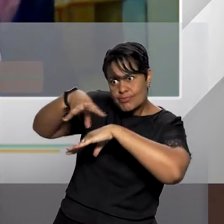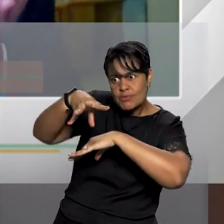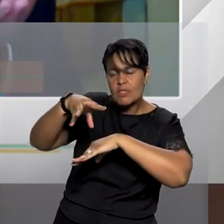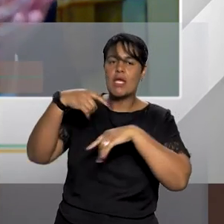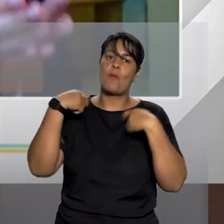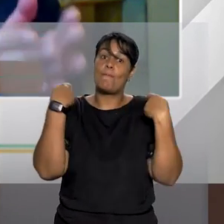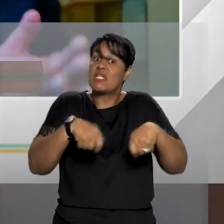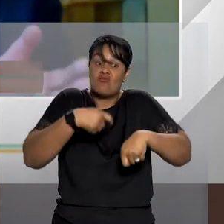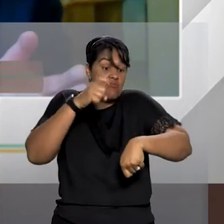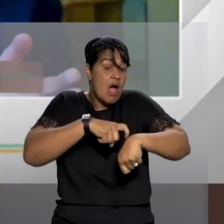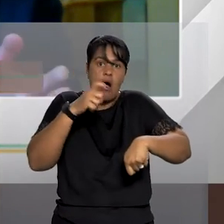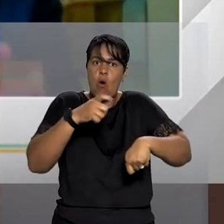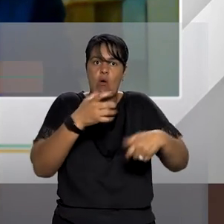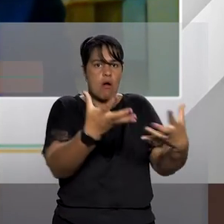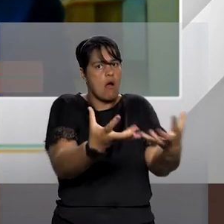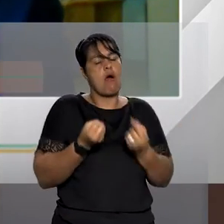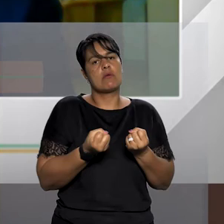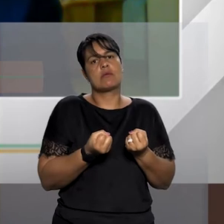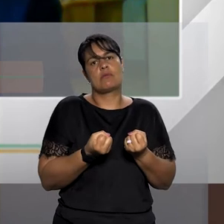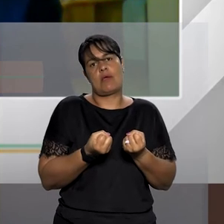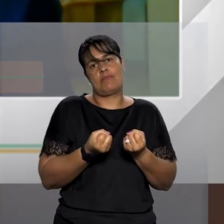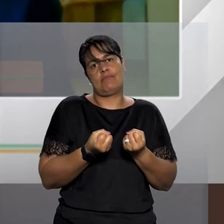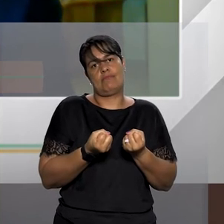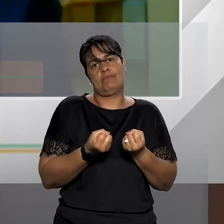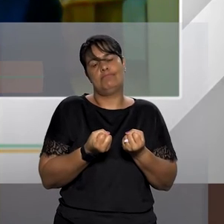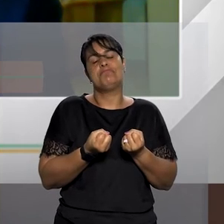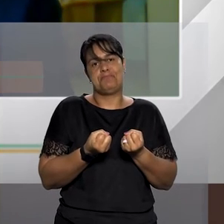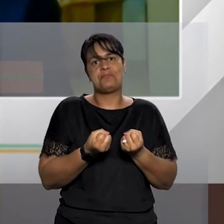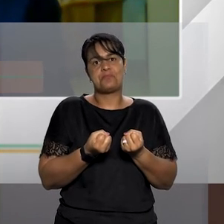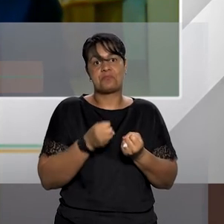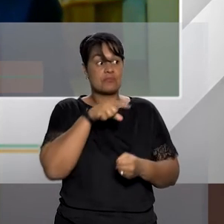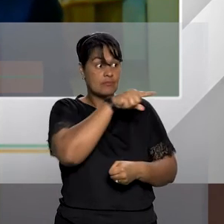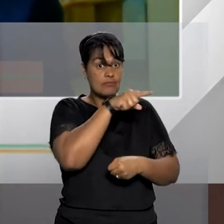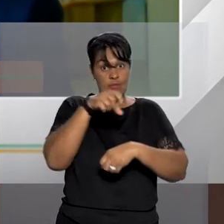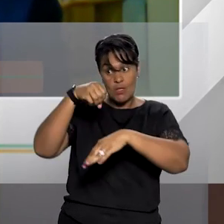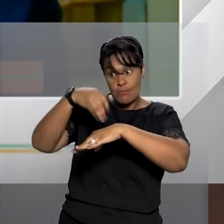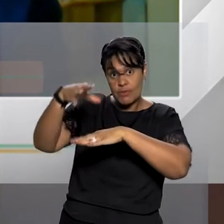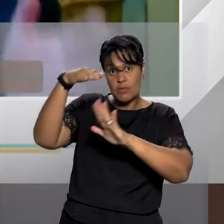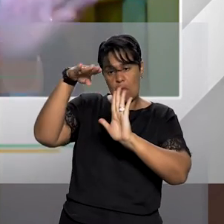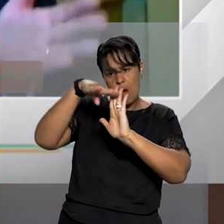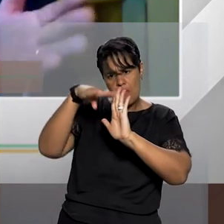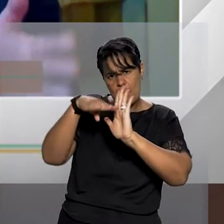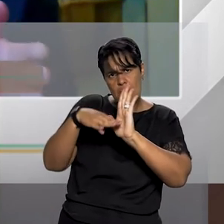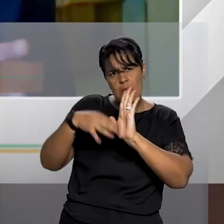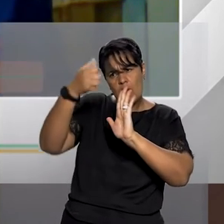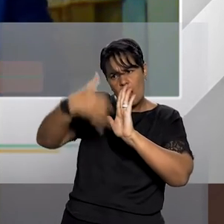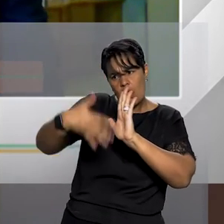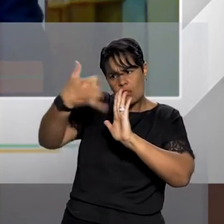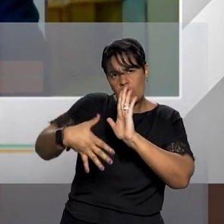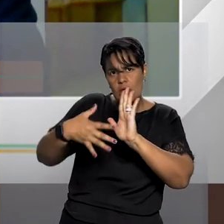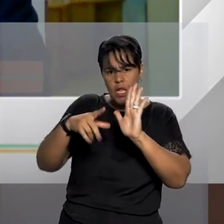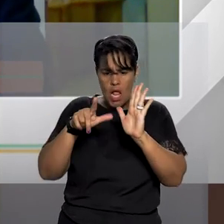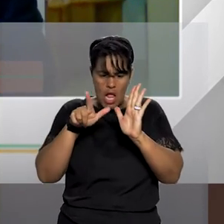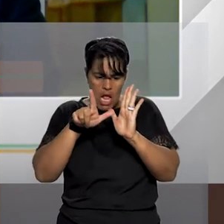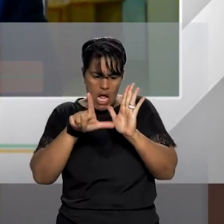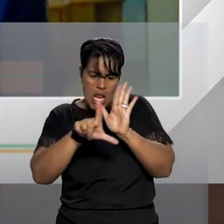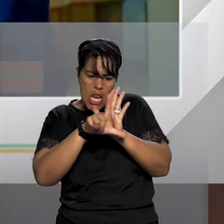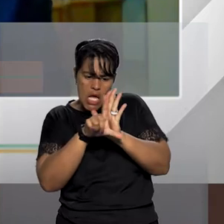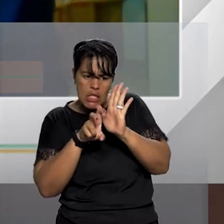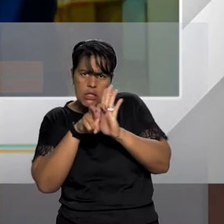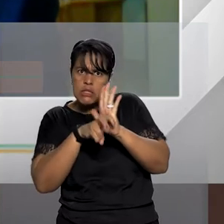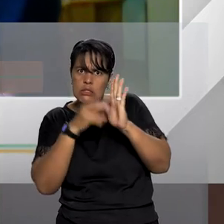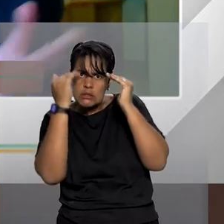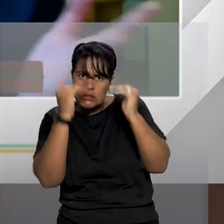Então, se ela narrou uma situação que se amolda aquelas hipóteses da lei Maria da Penha que a gente já comentou, a regra geral é que ela deve ser